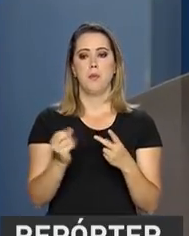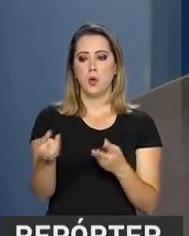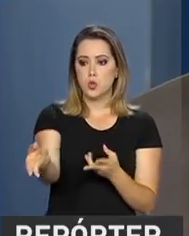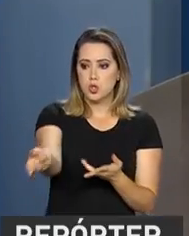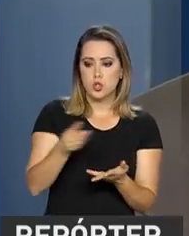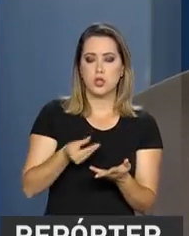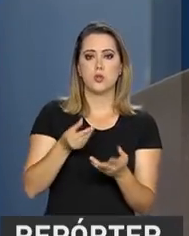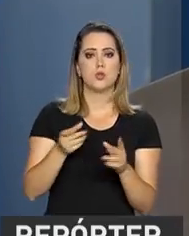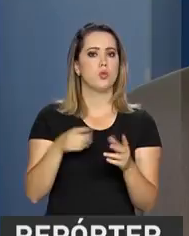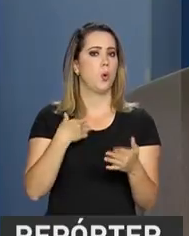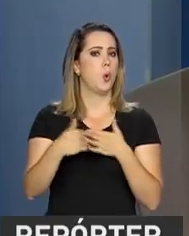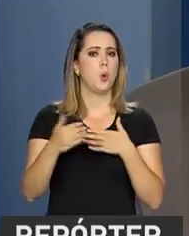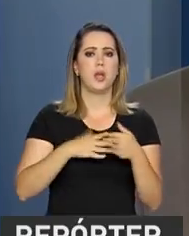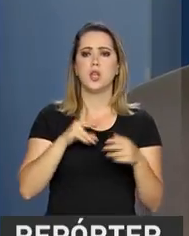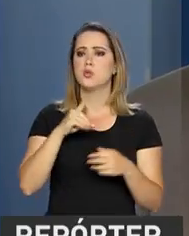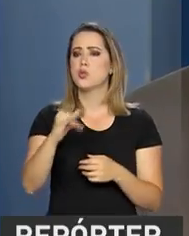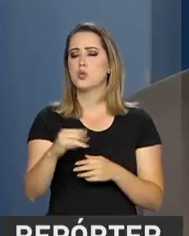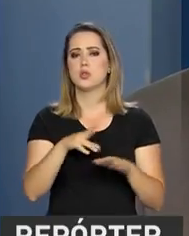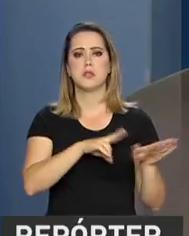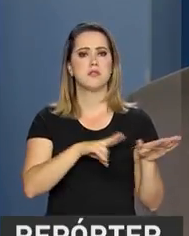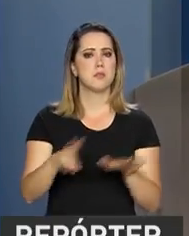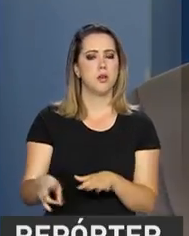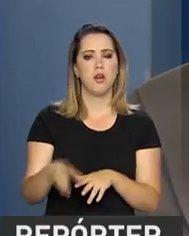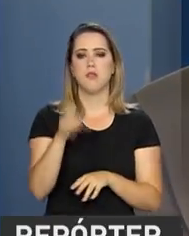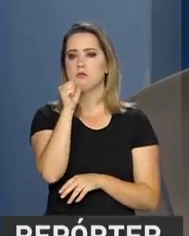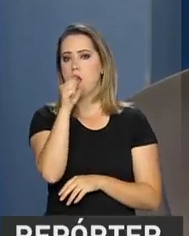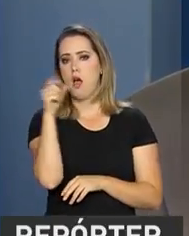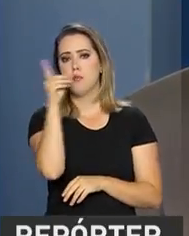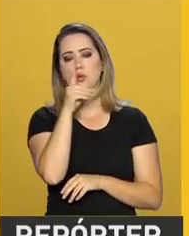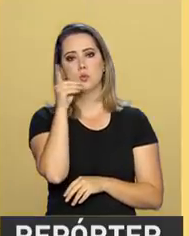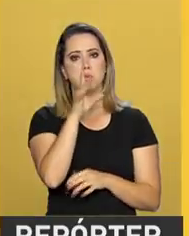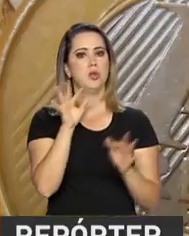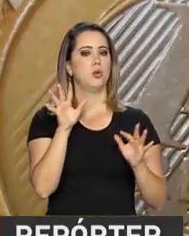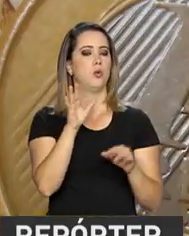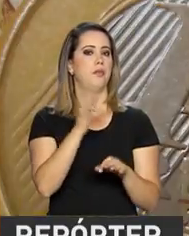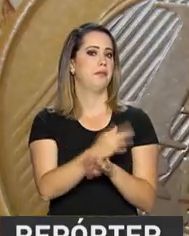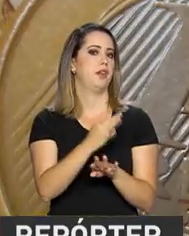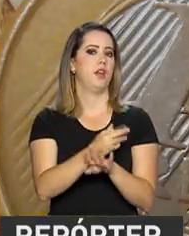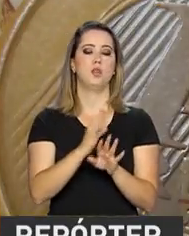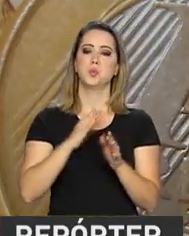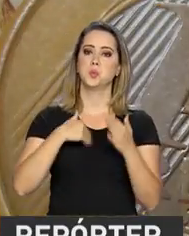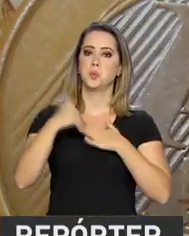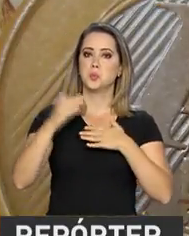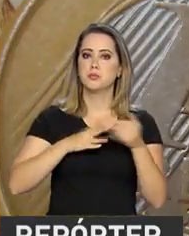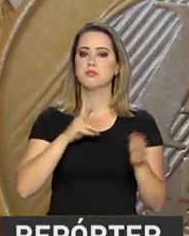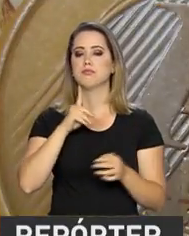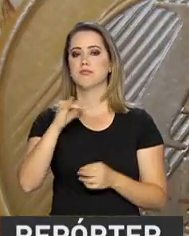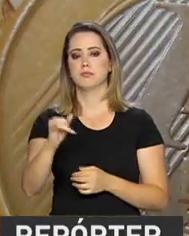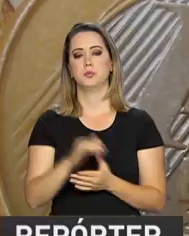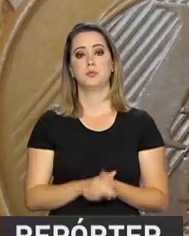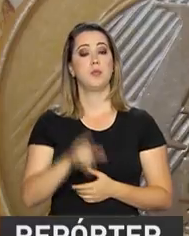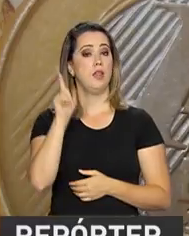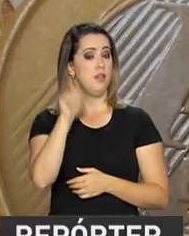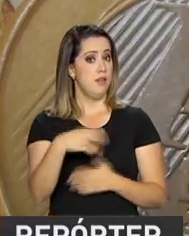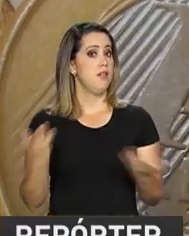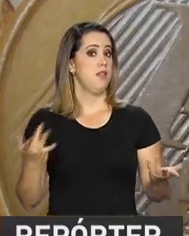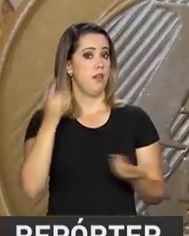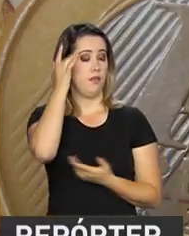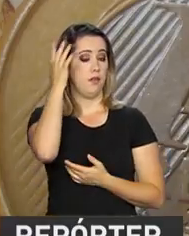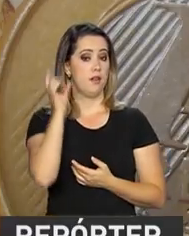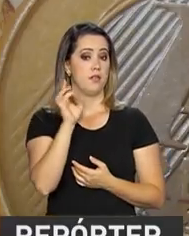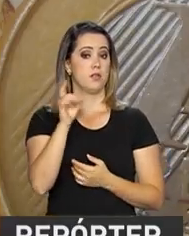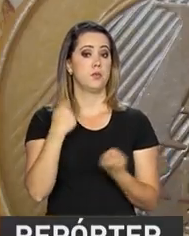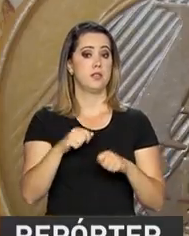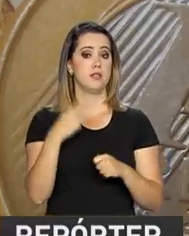resgatar e investir qualquer dia da semana, no final de semana ou no feriado. E investir no Tesouro Direto é muito fácil. Basta ter no